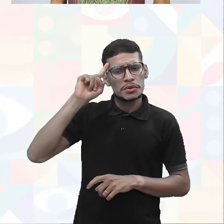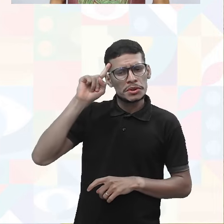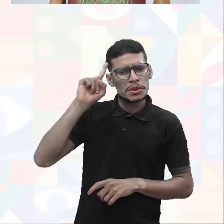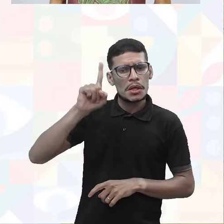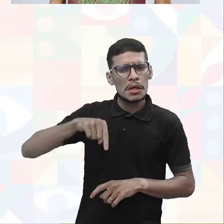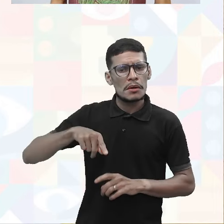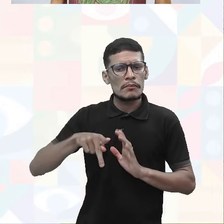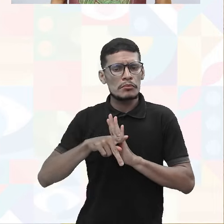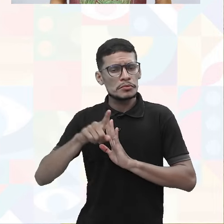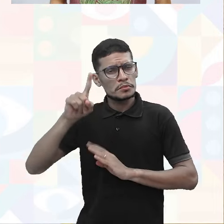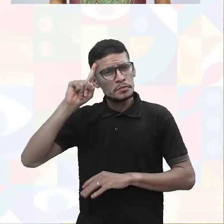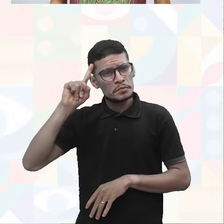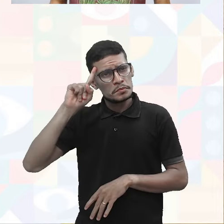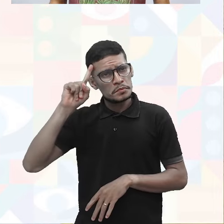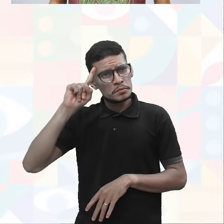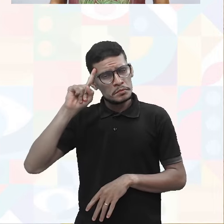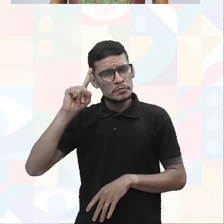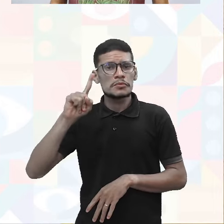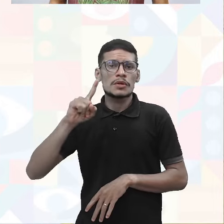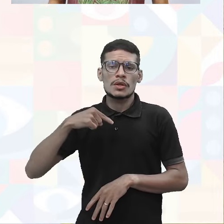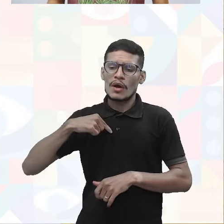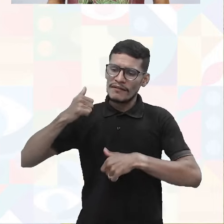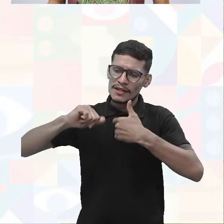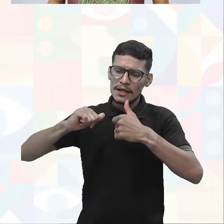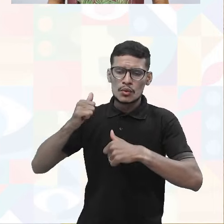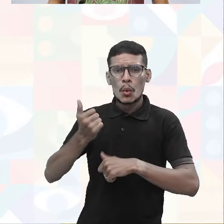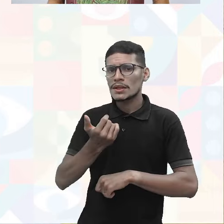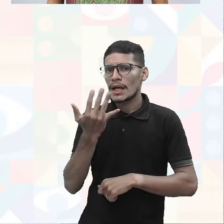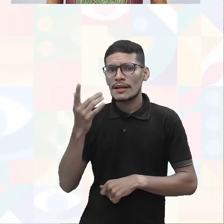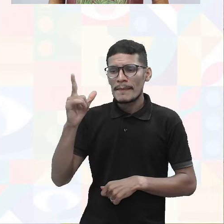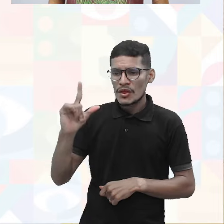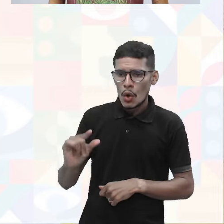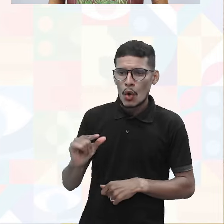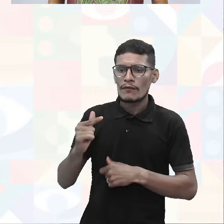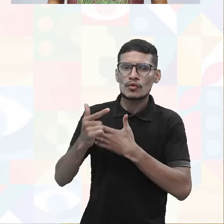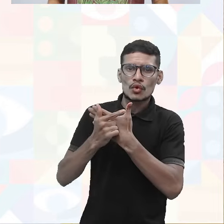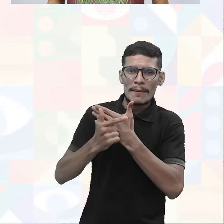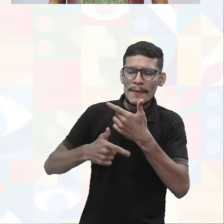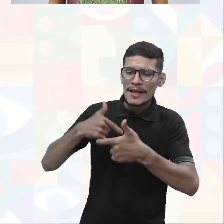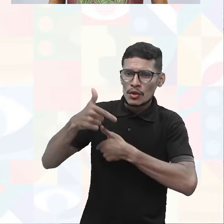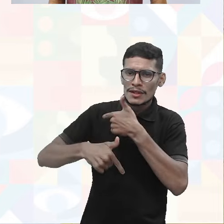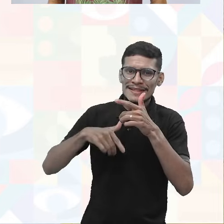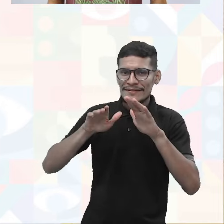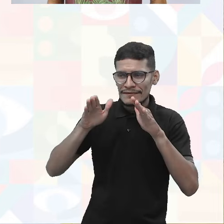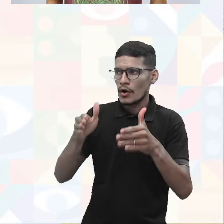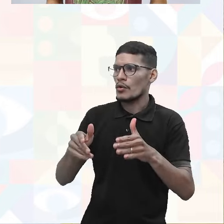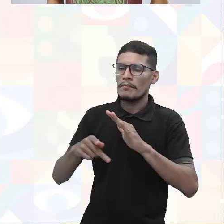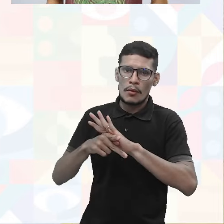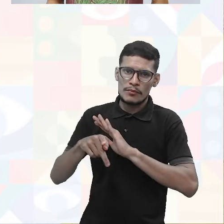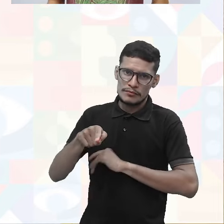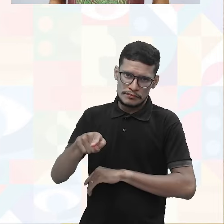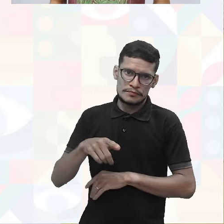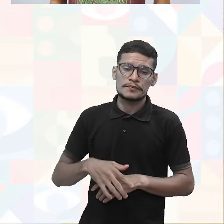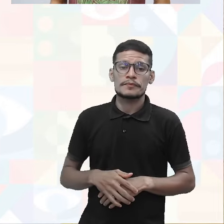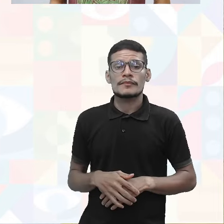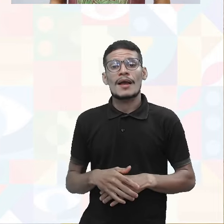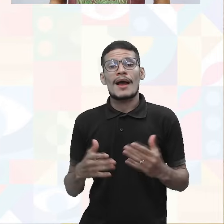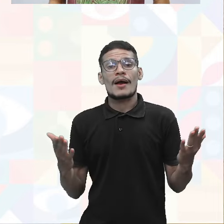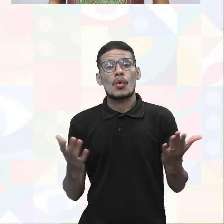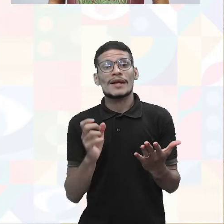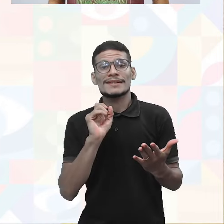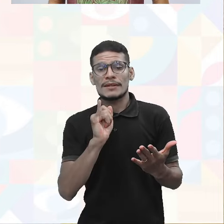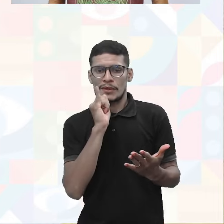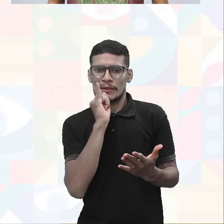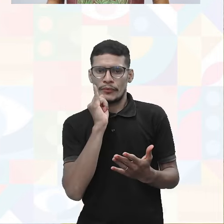área, eu vou estar o quê? Avaliando a quantidade menor, com o funcionamento mais direto daquela minha máquina ou equipamento. Agora, se eu já tiver,